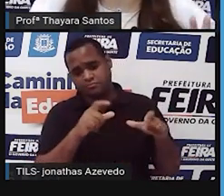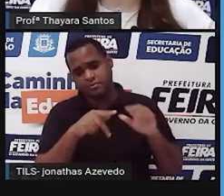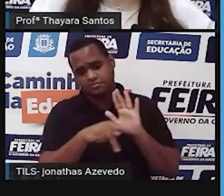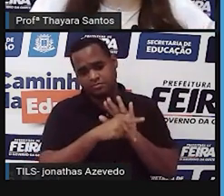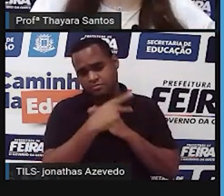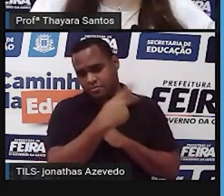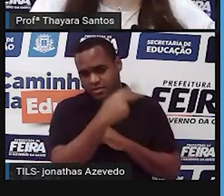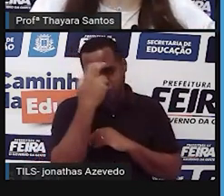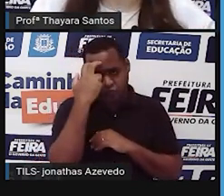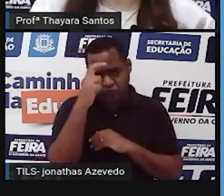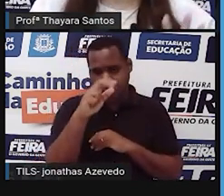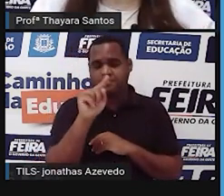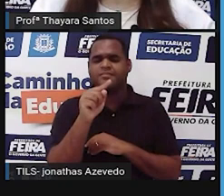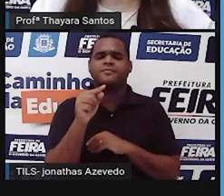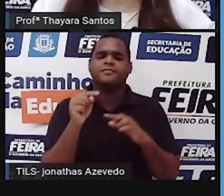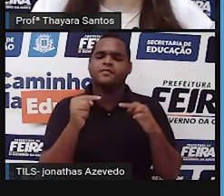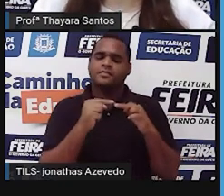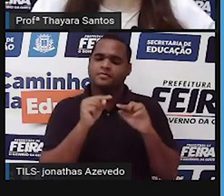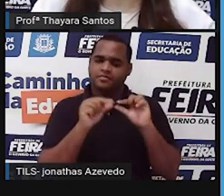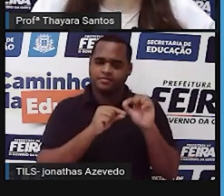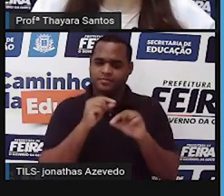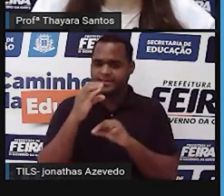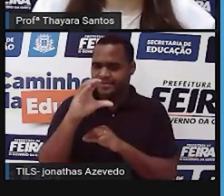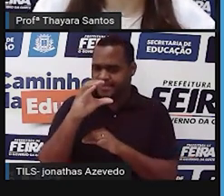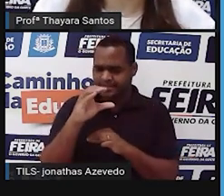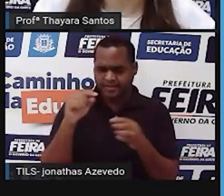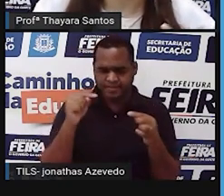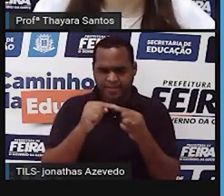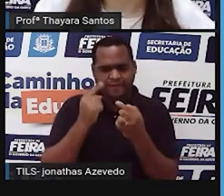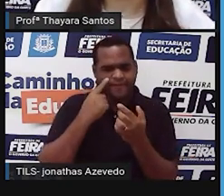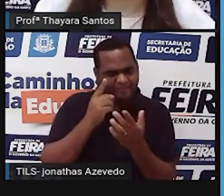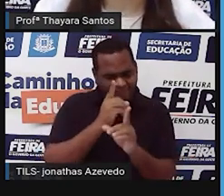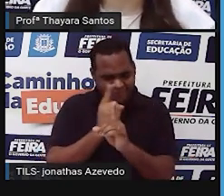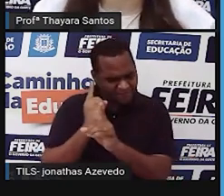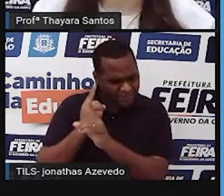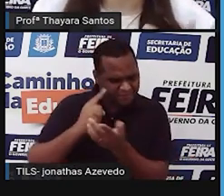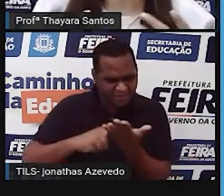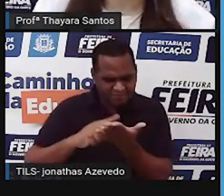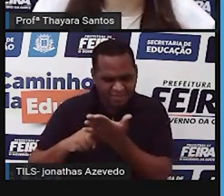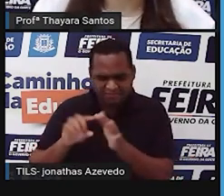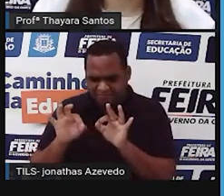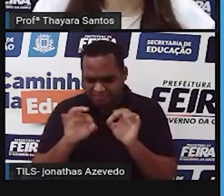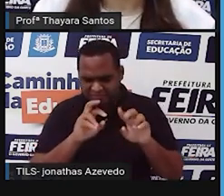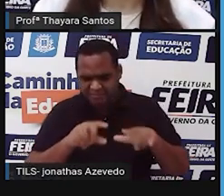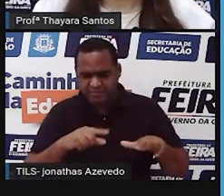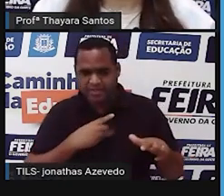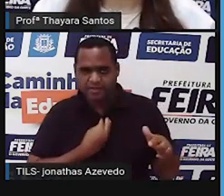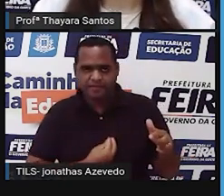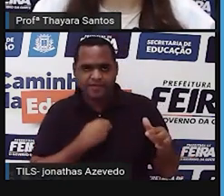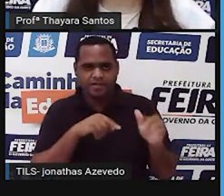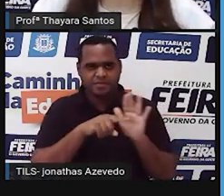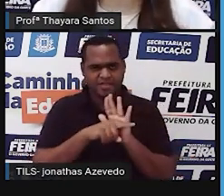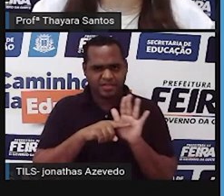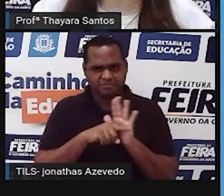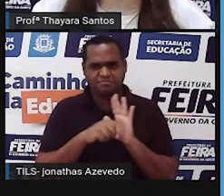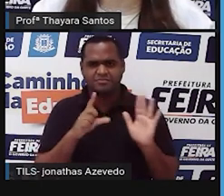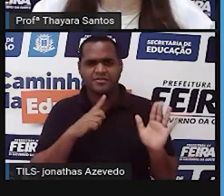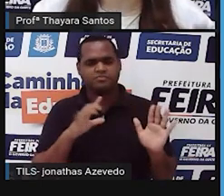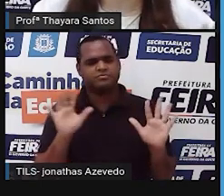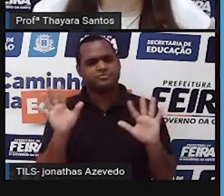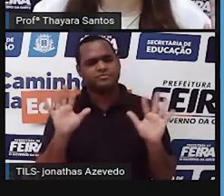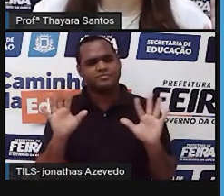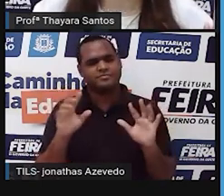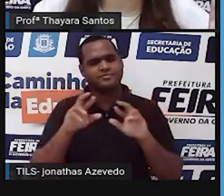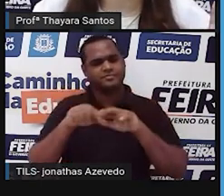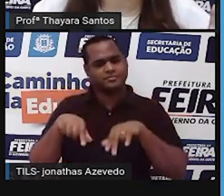povo. Mas a gente tem que ter em mente. Não é uma ciência, a gente não tem comprovação científica, não tem evidências daquilo. Então, no final das